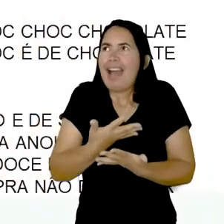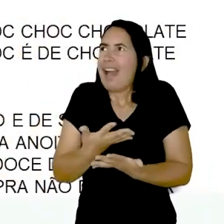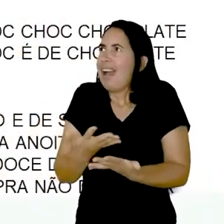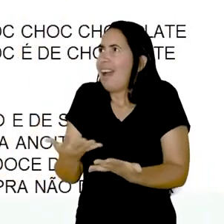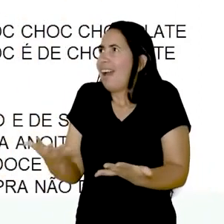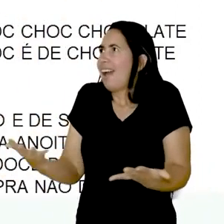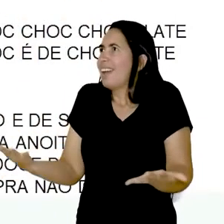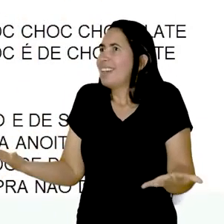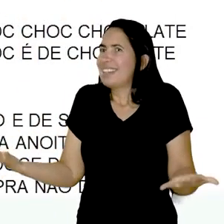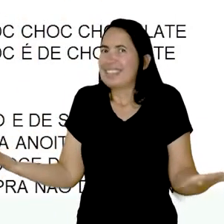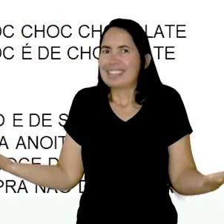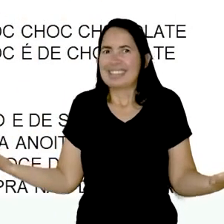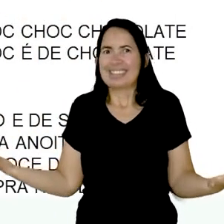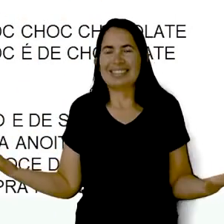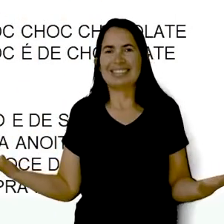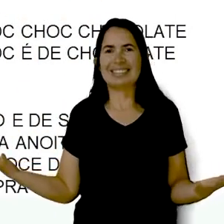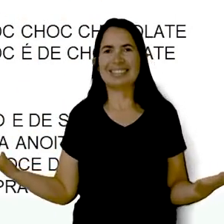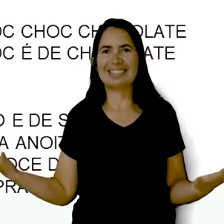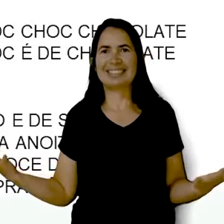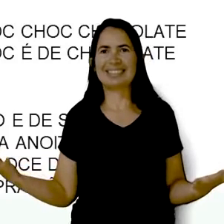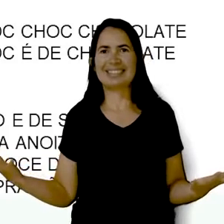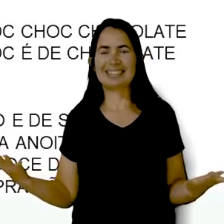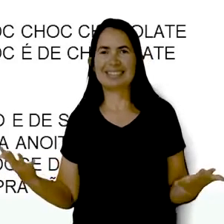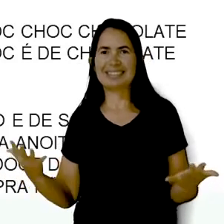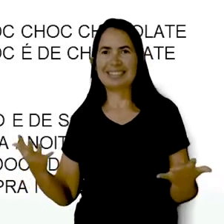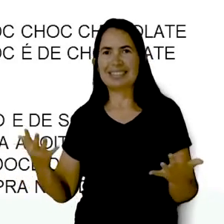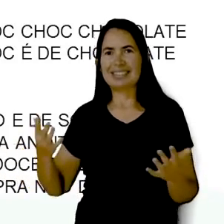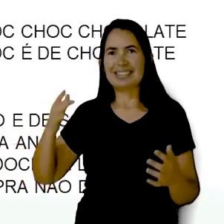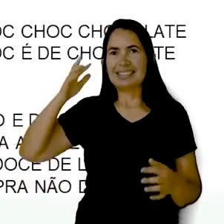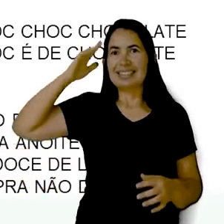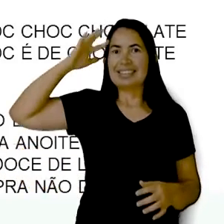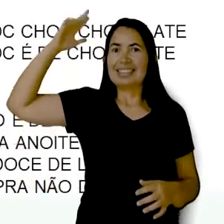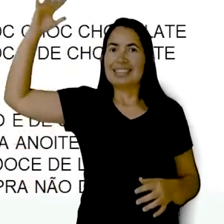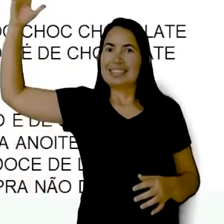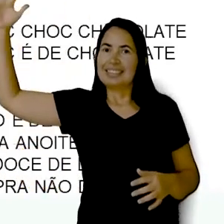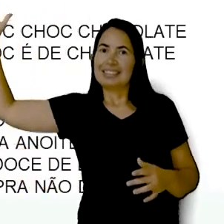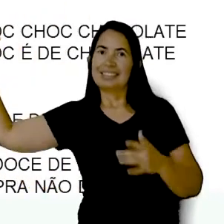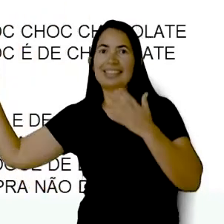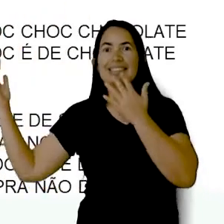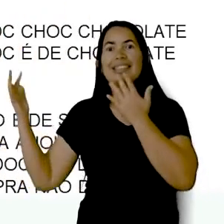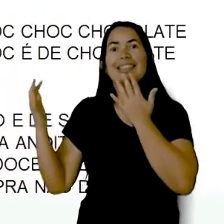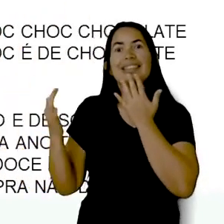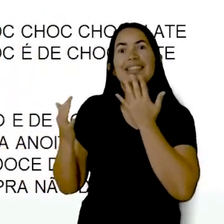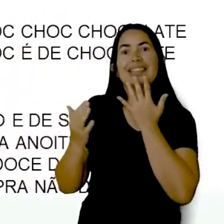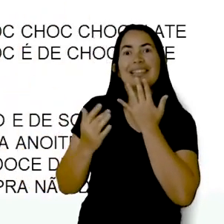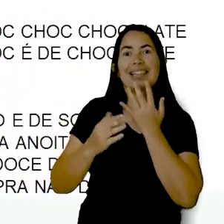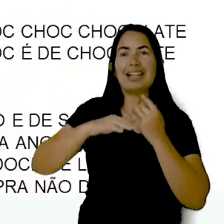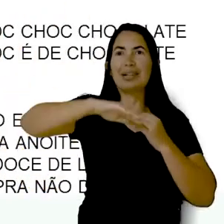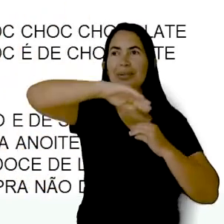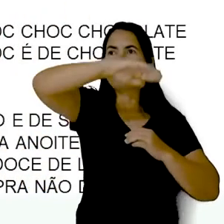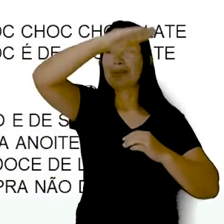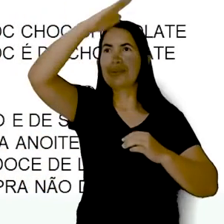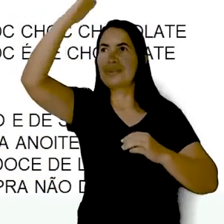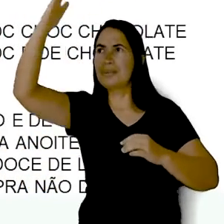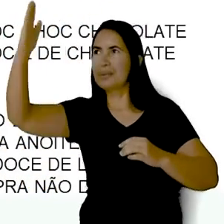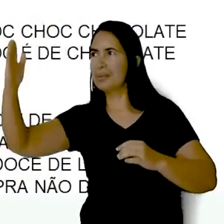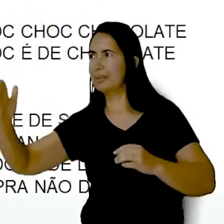feito pra você. Onde o sonho colorido mora atrás do monte.